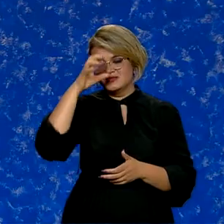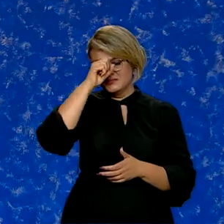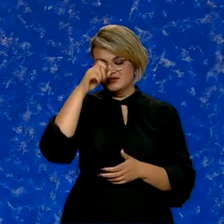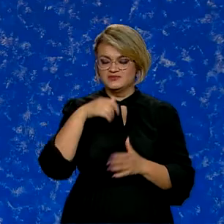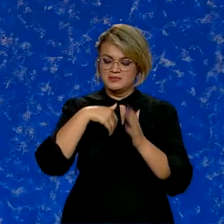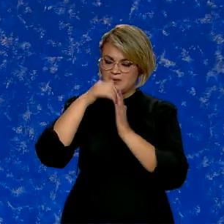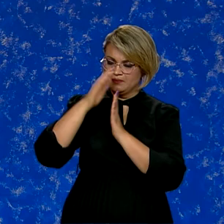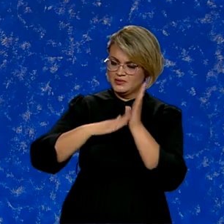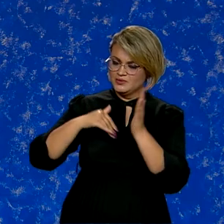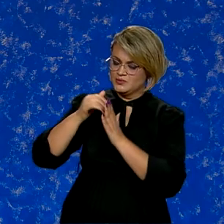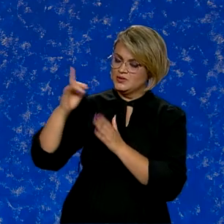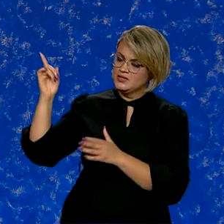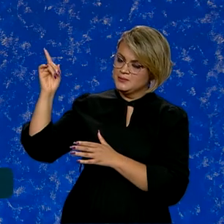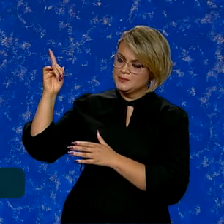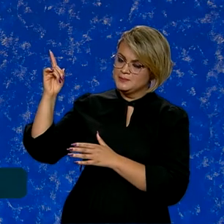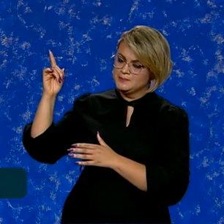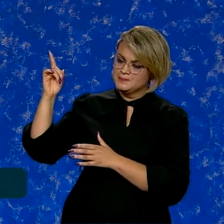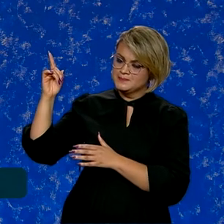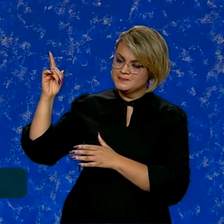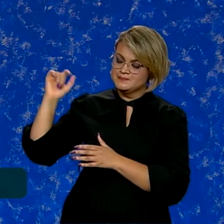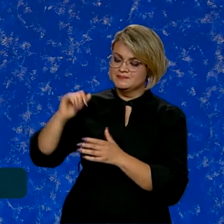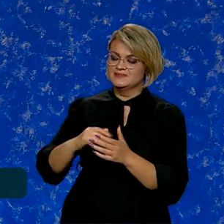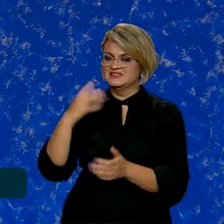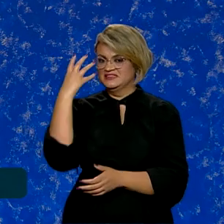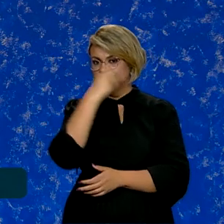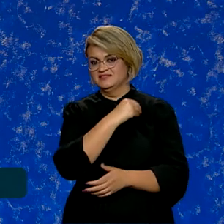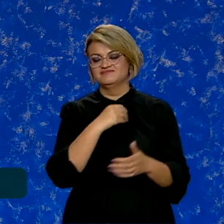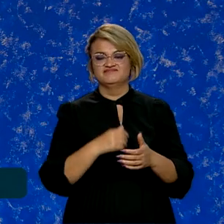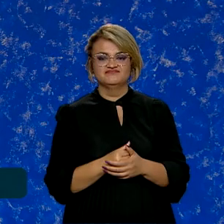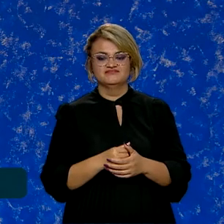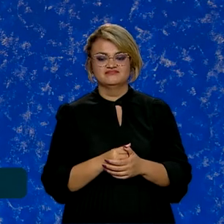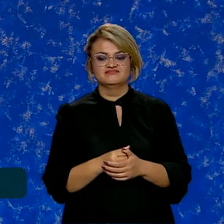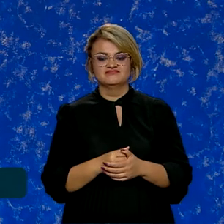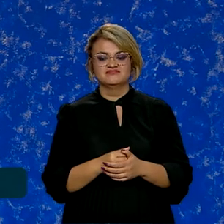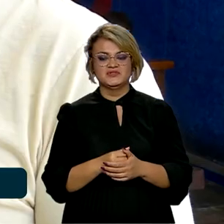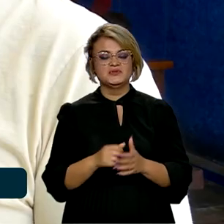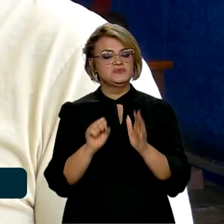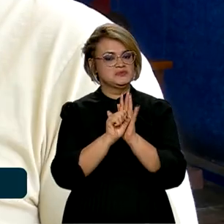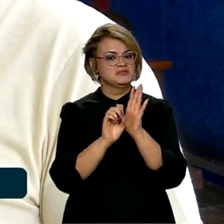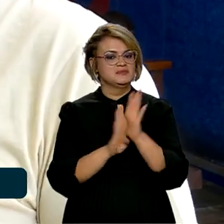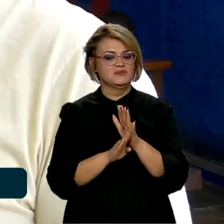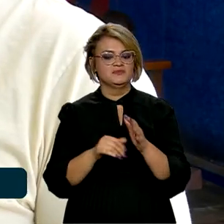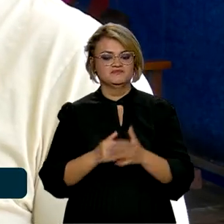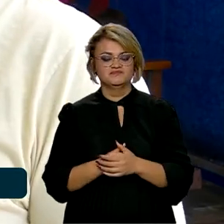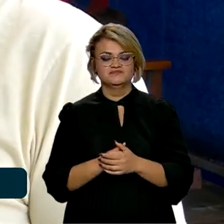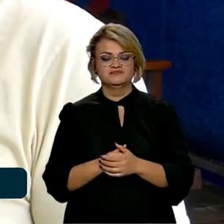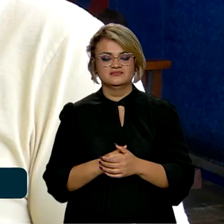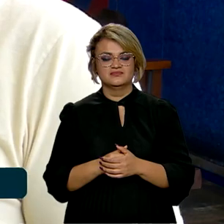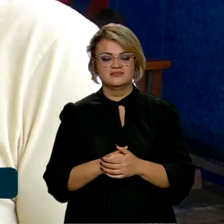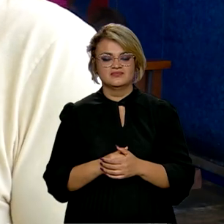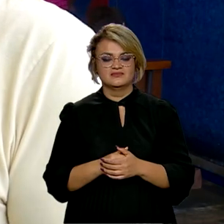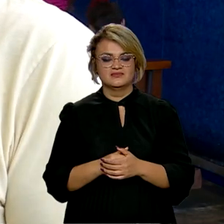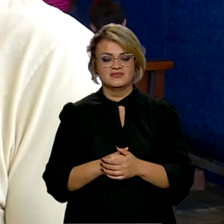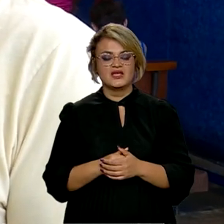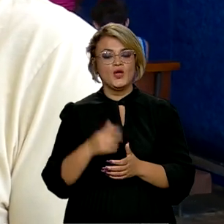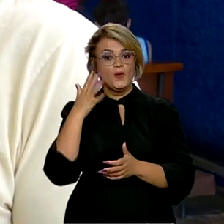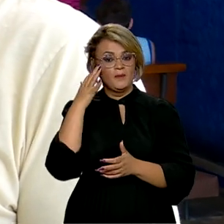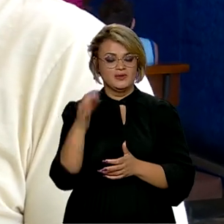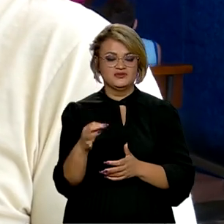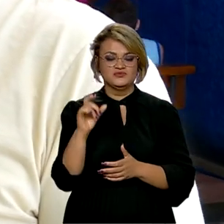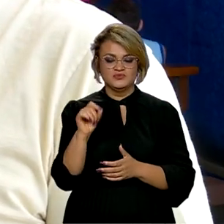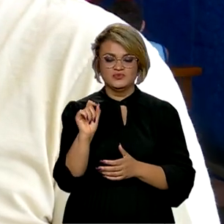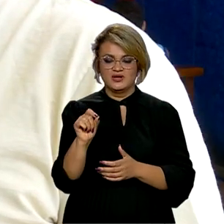pintura que tem aqui, linda, e o significado dela. A partir do momento que eu deixo de